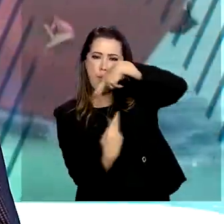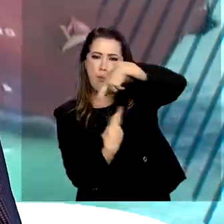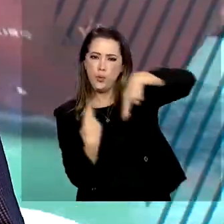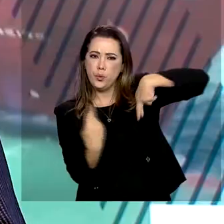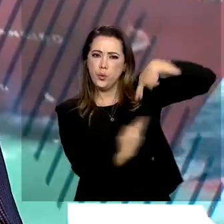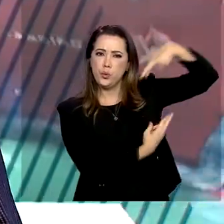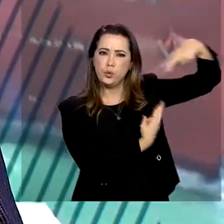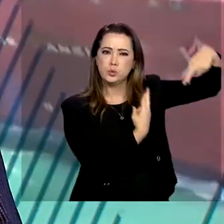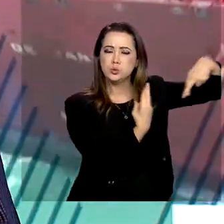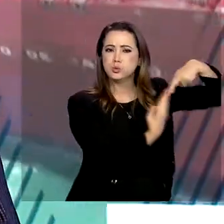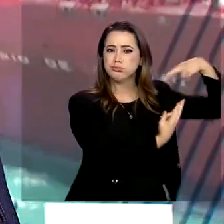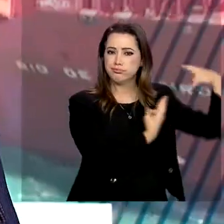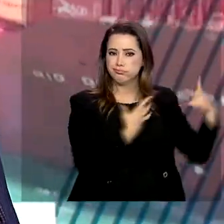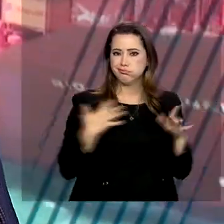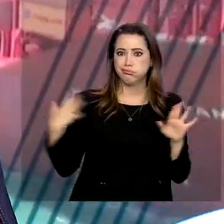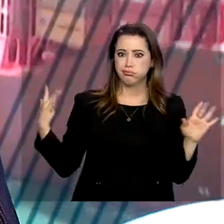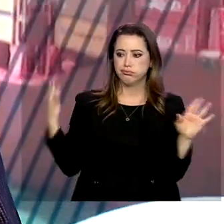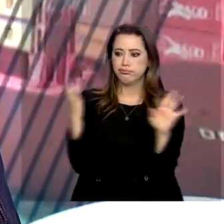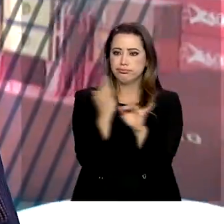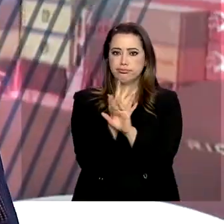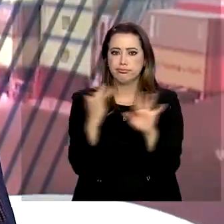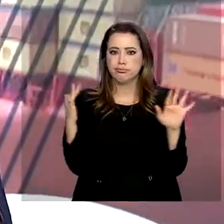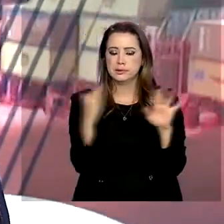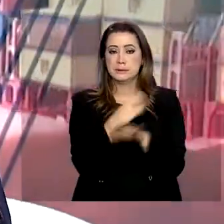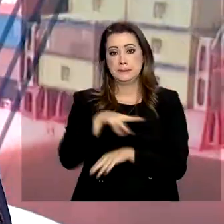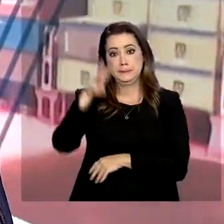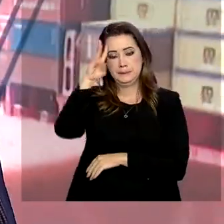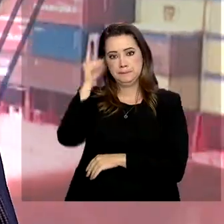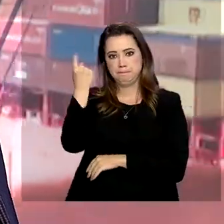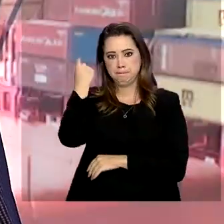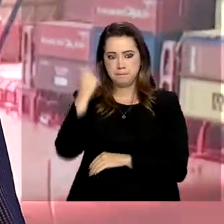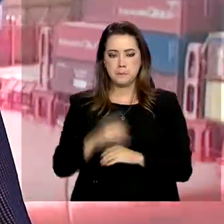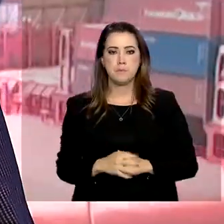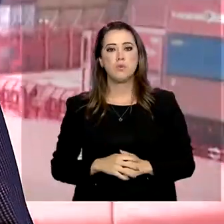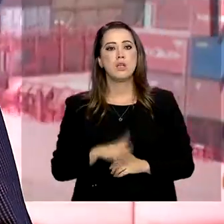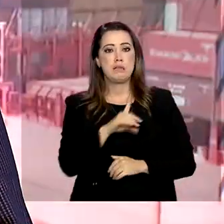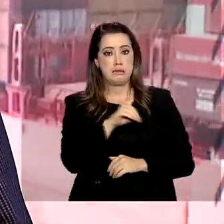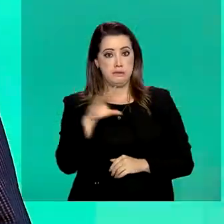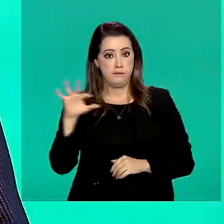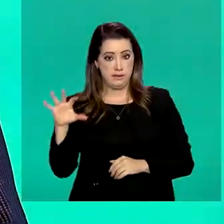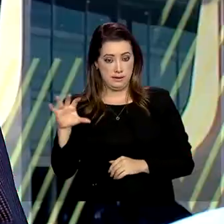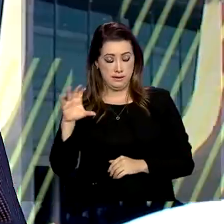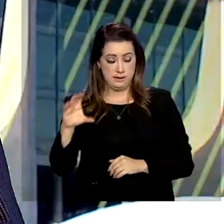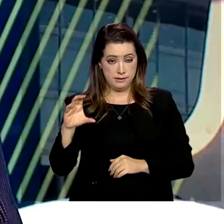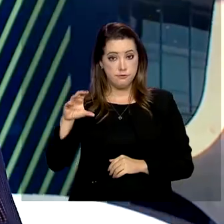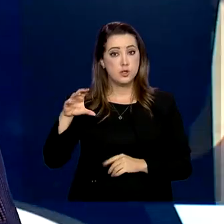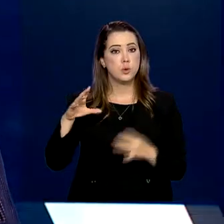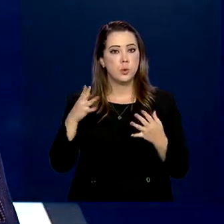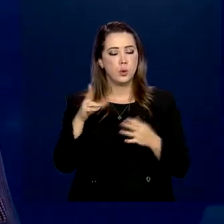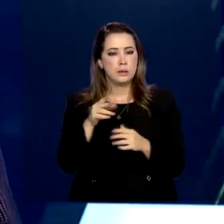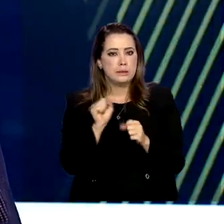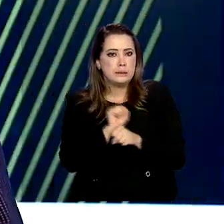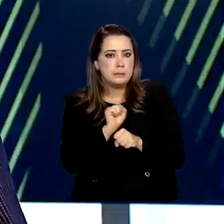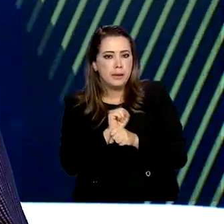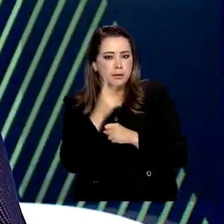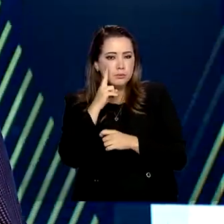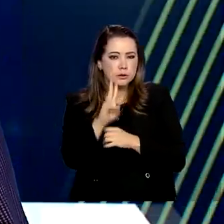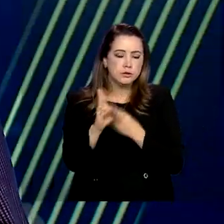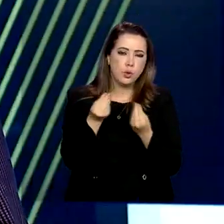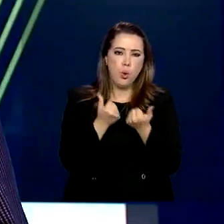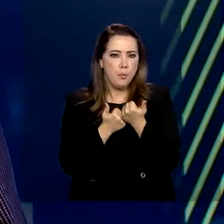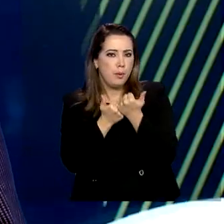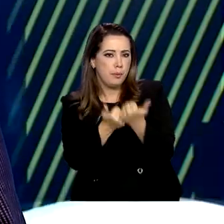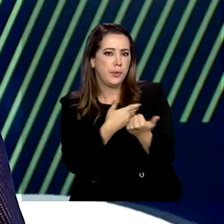vários municípios na última terça-feira. A Defesa Civil Nacional aguarda as informações para determinar o